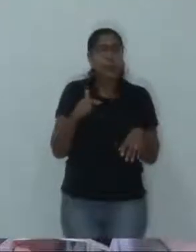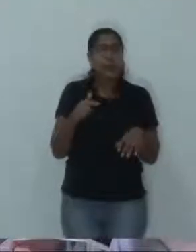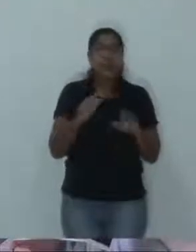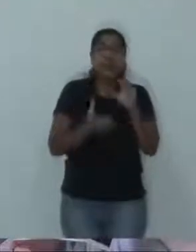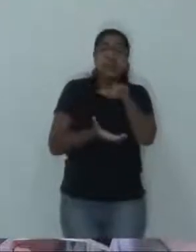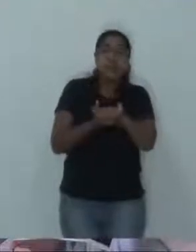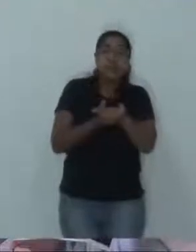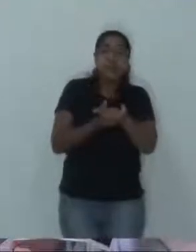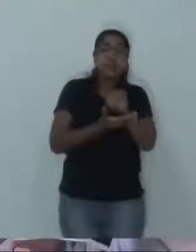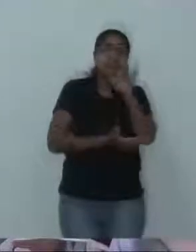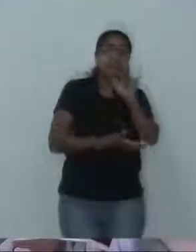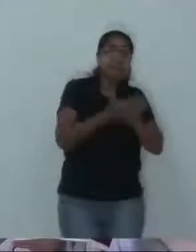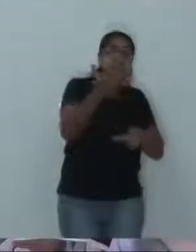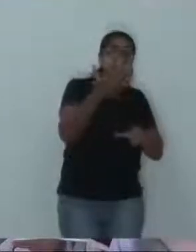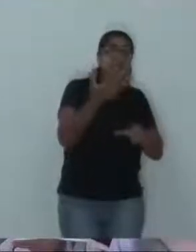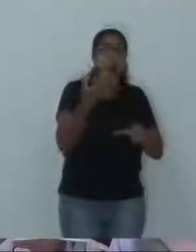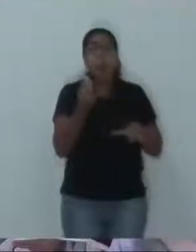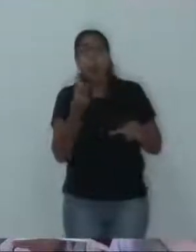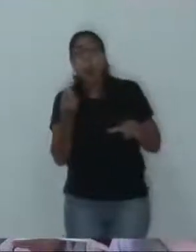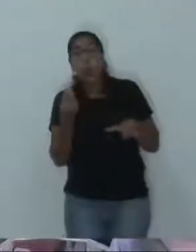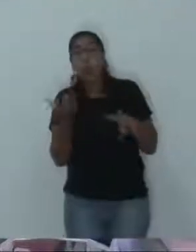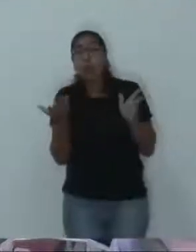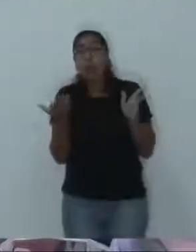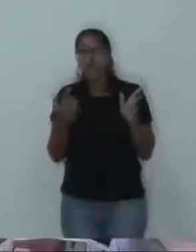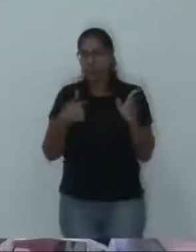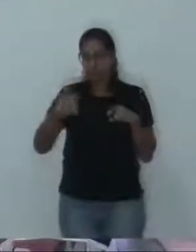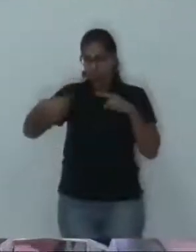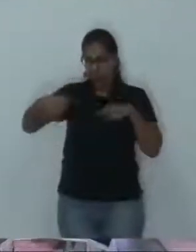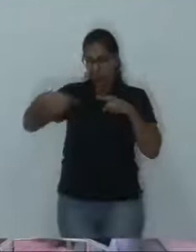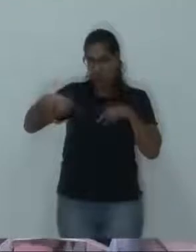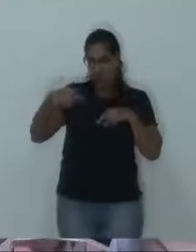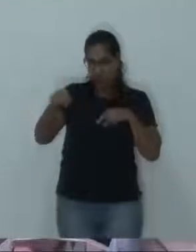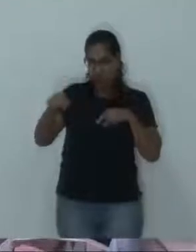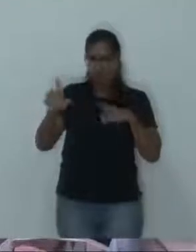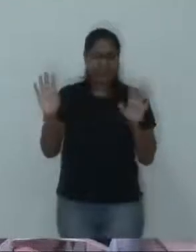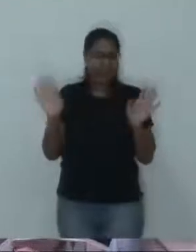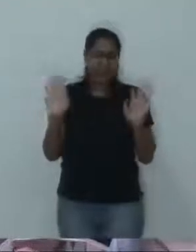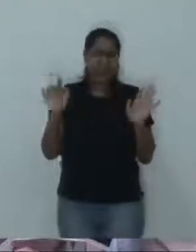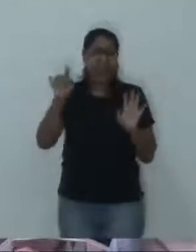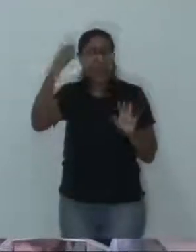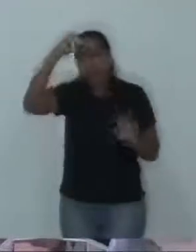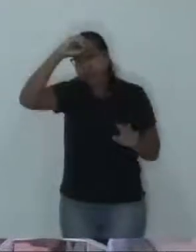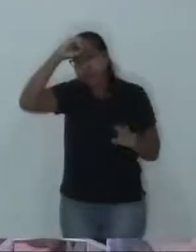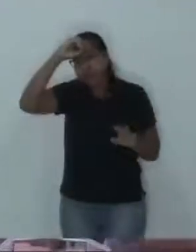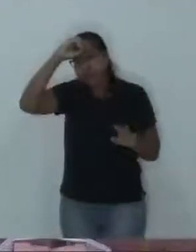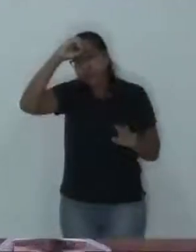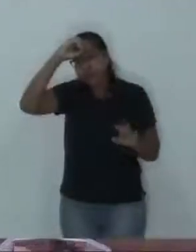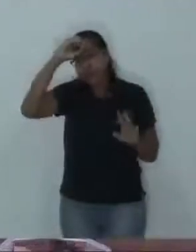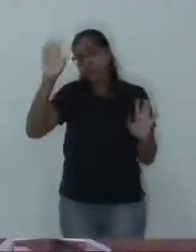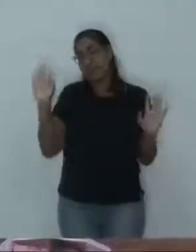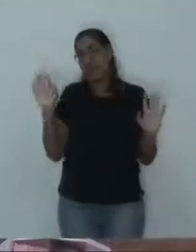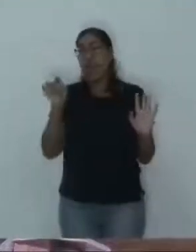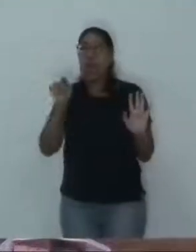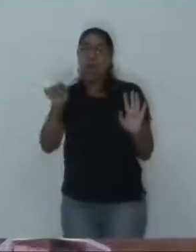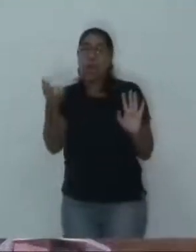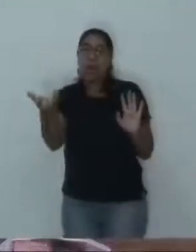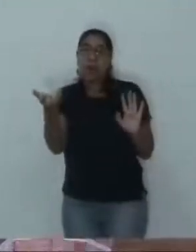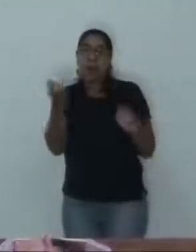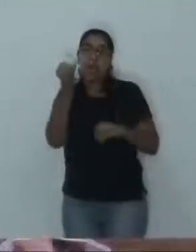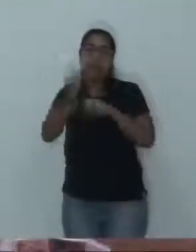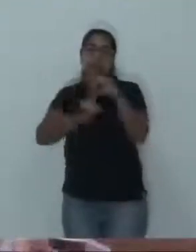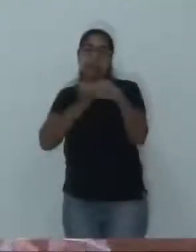Casamento civil, união estável? Então, como que eu vou discutir com o vereador? Não tem como discutir, mas ele pode enganar algumas pessoas